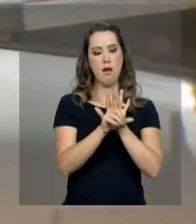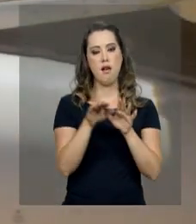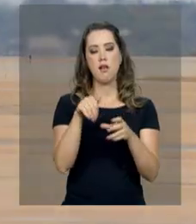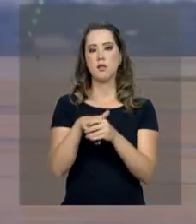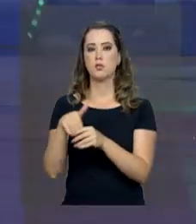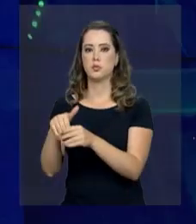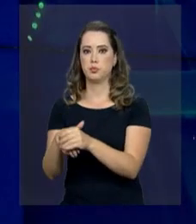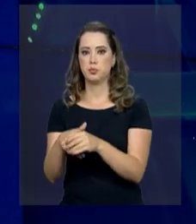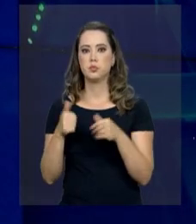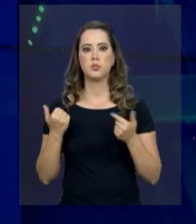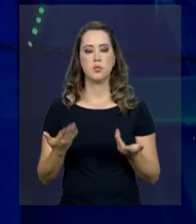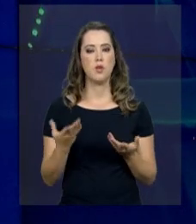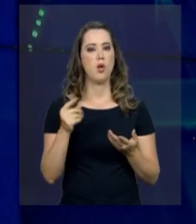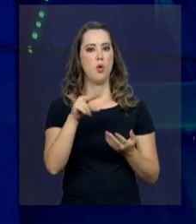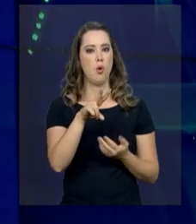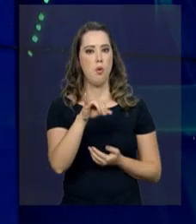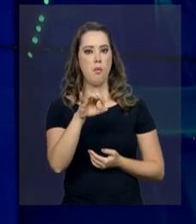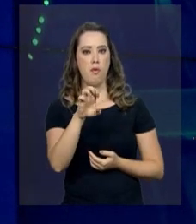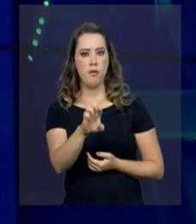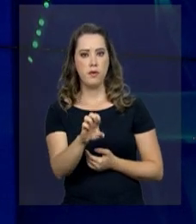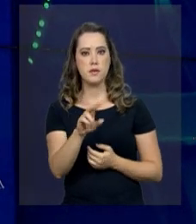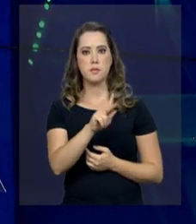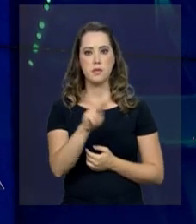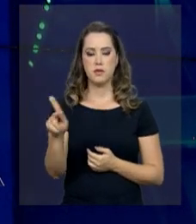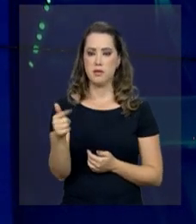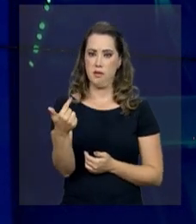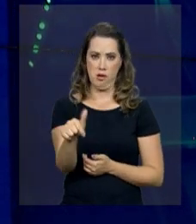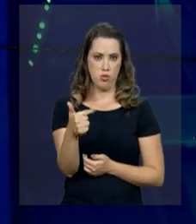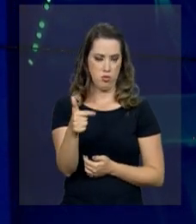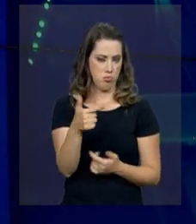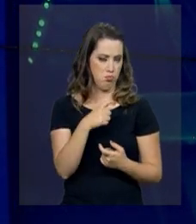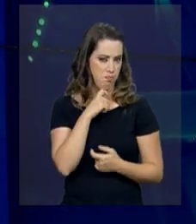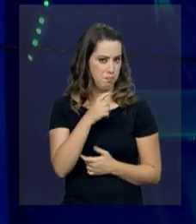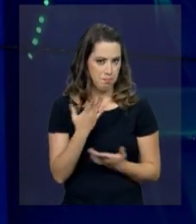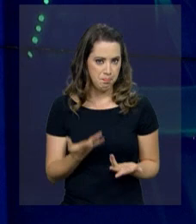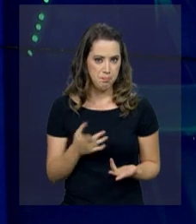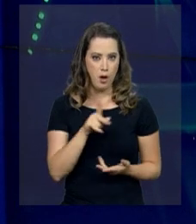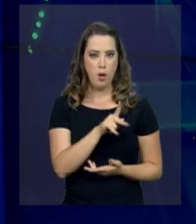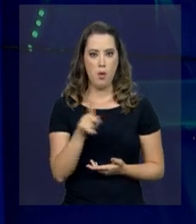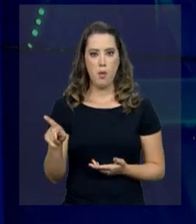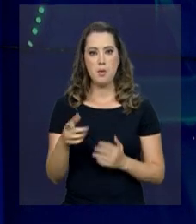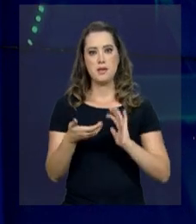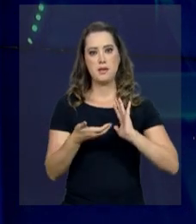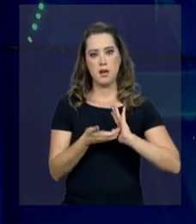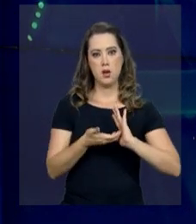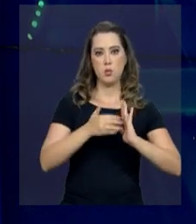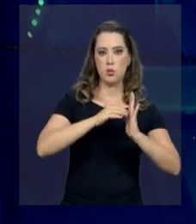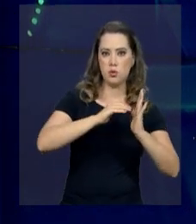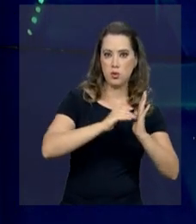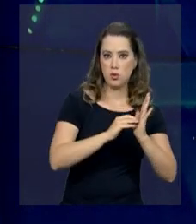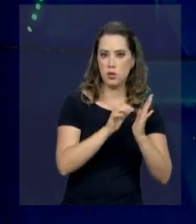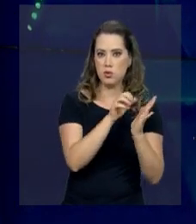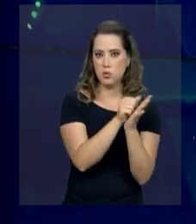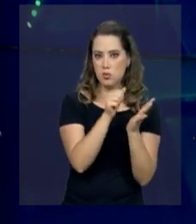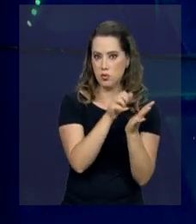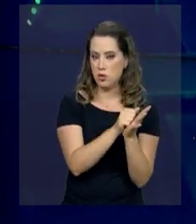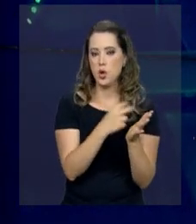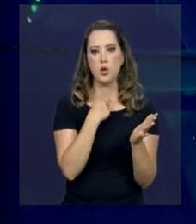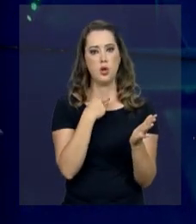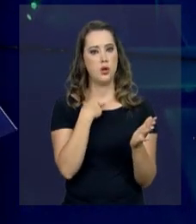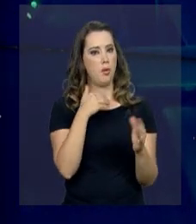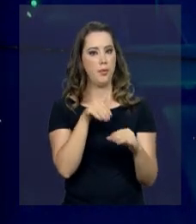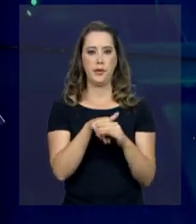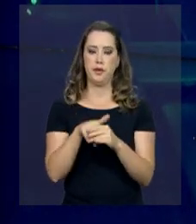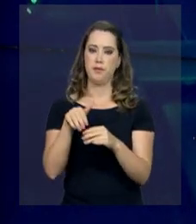eleitoral. Como o cargo de vice-presidente está vago, se os presidentes da Câmara e do Senado assumissem,